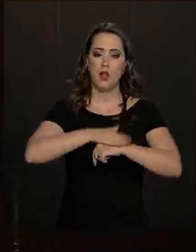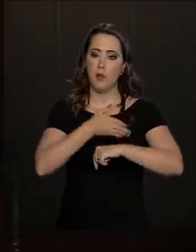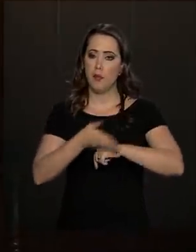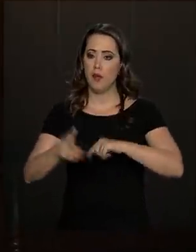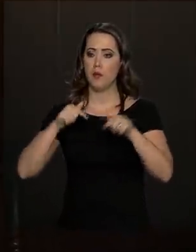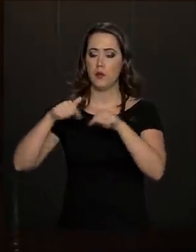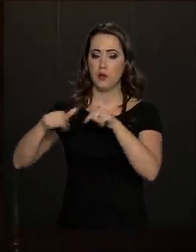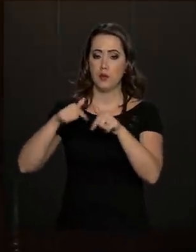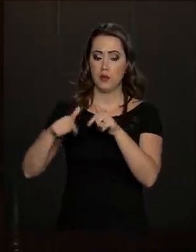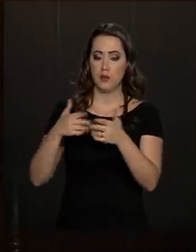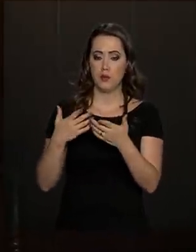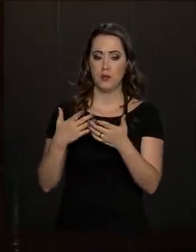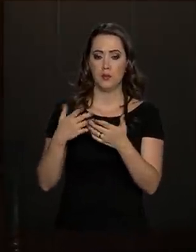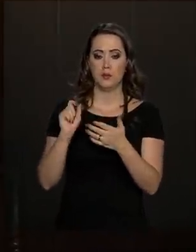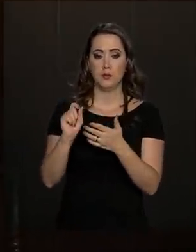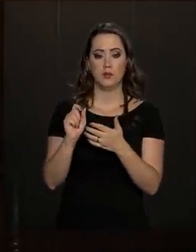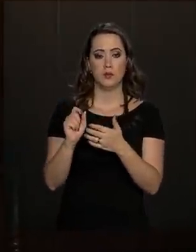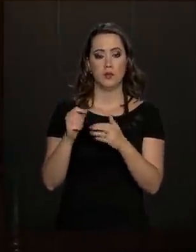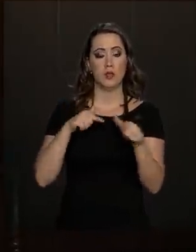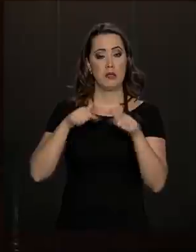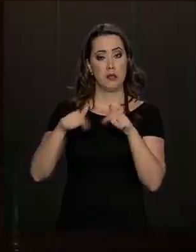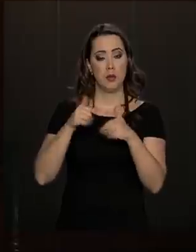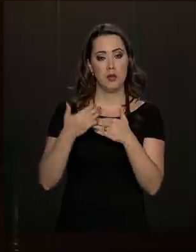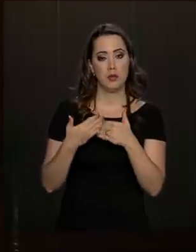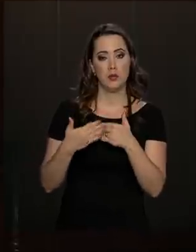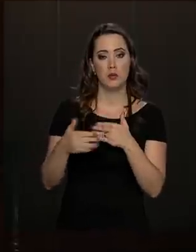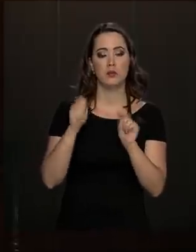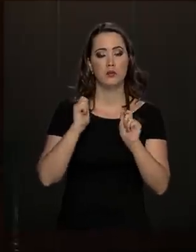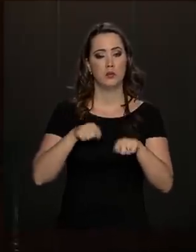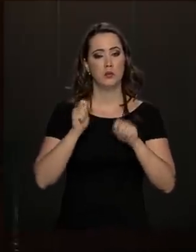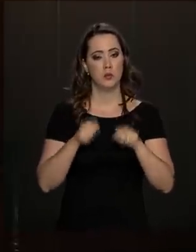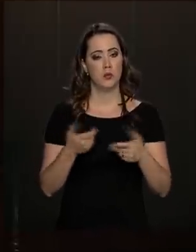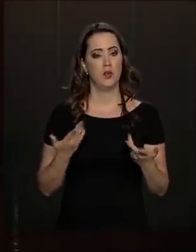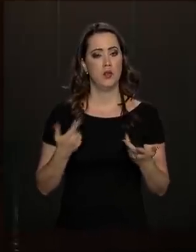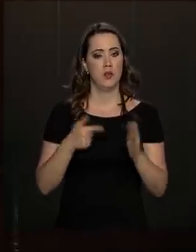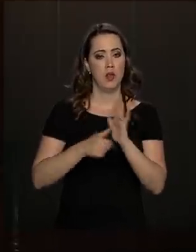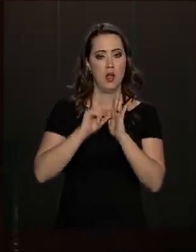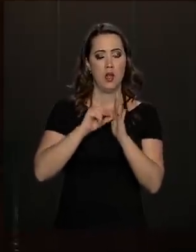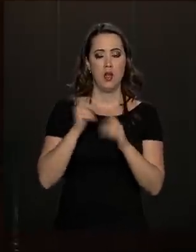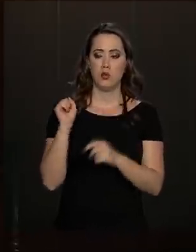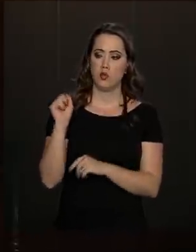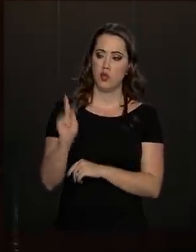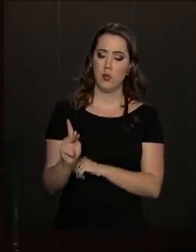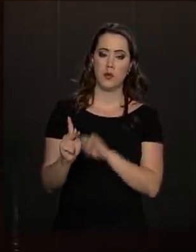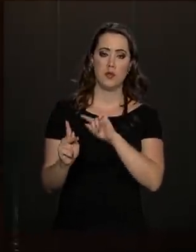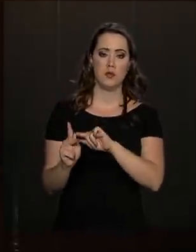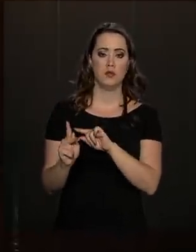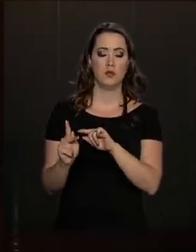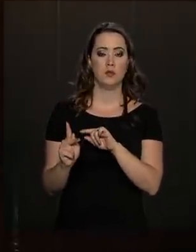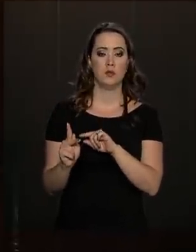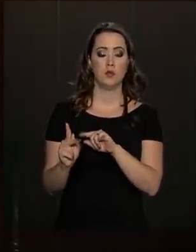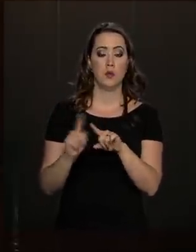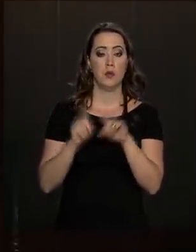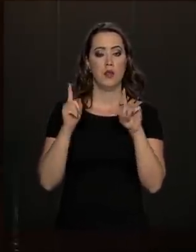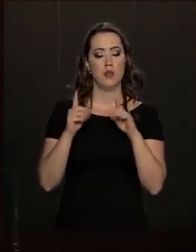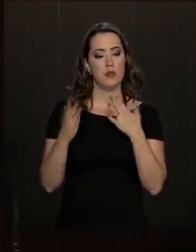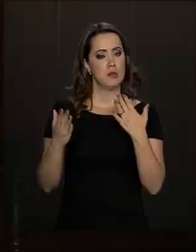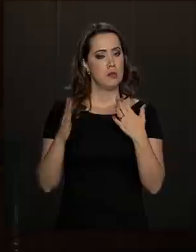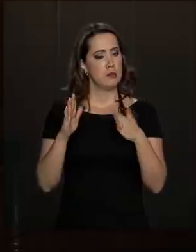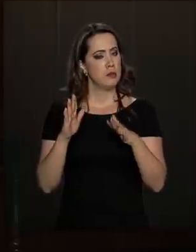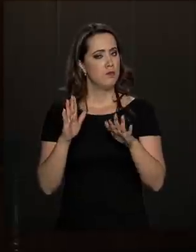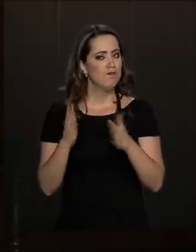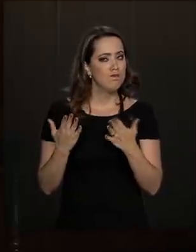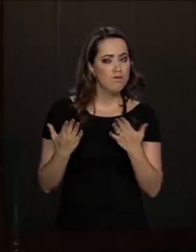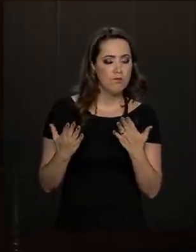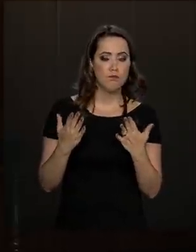mercado de trabalho, antes de se aposentar. Mas, aparentemente,